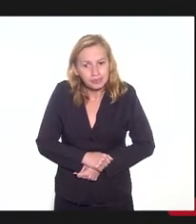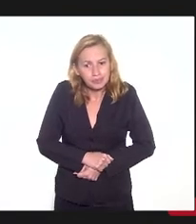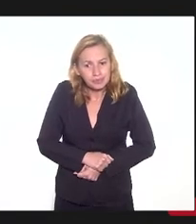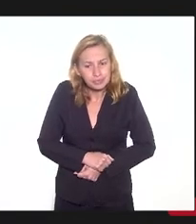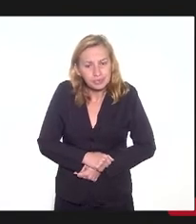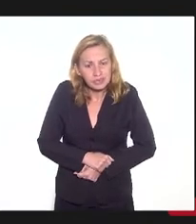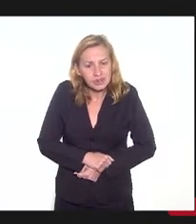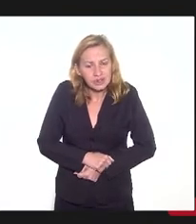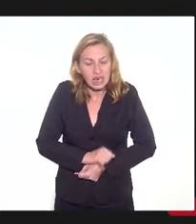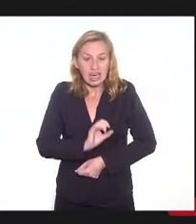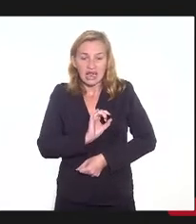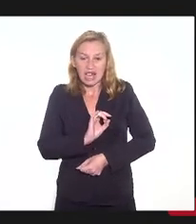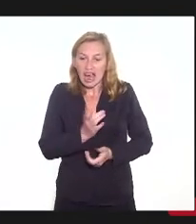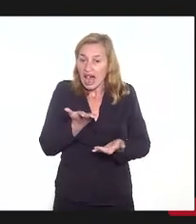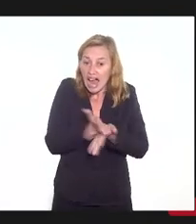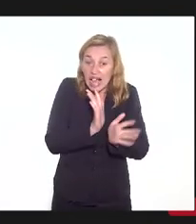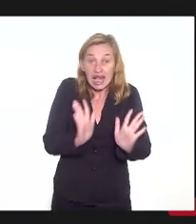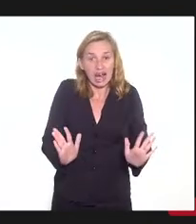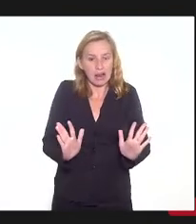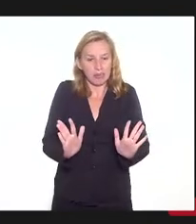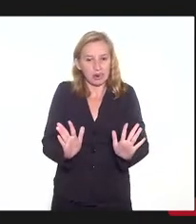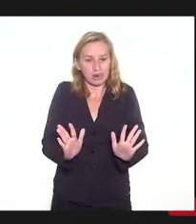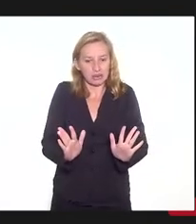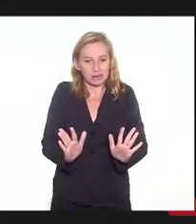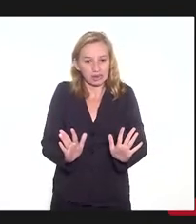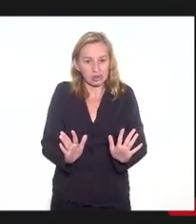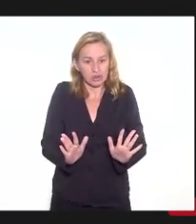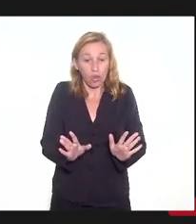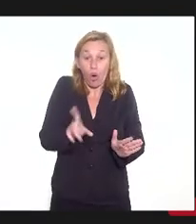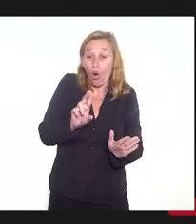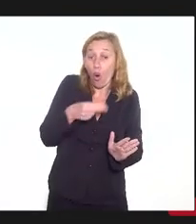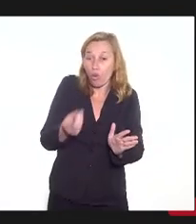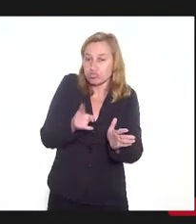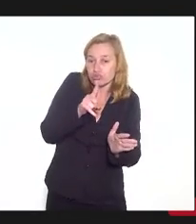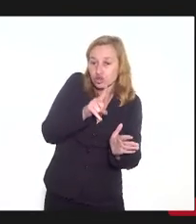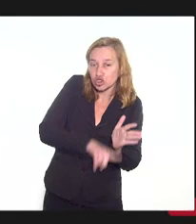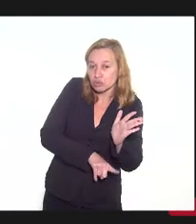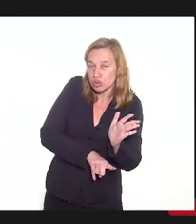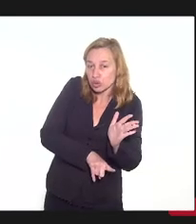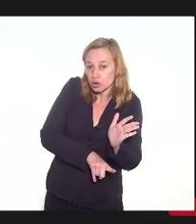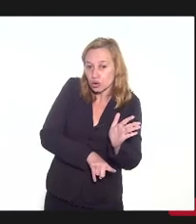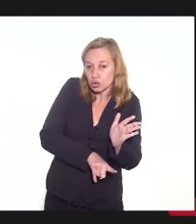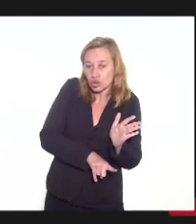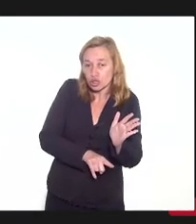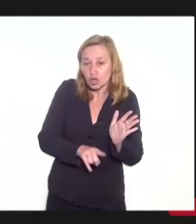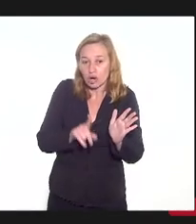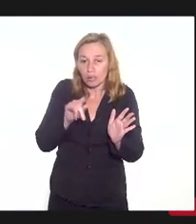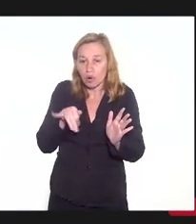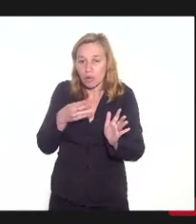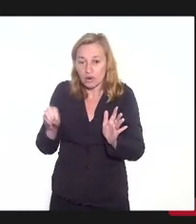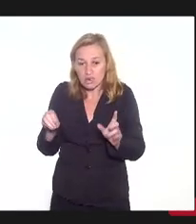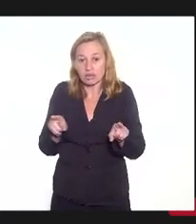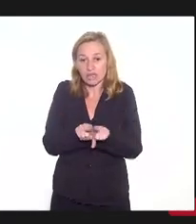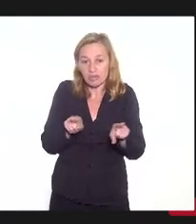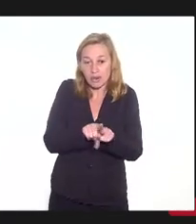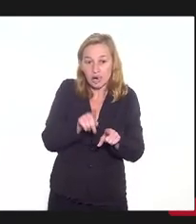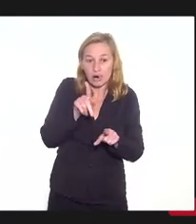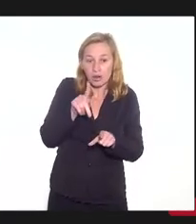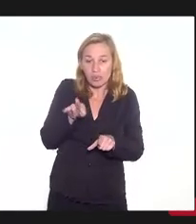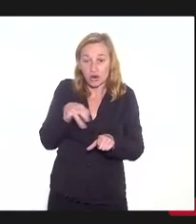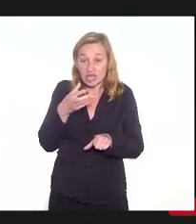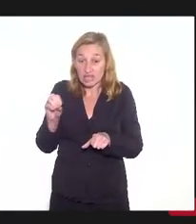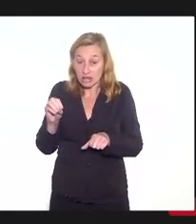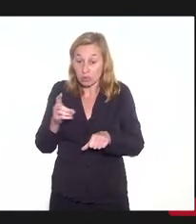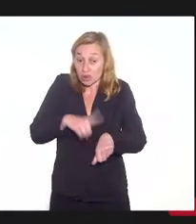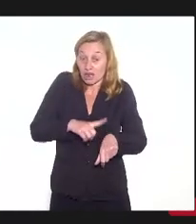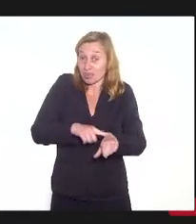acaba com esse negócio, ou reduz a questão de promoções e progressão por tempo de serviço, é complicado.